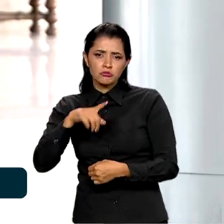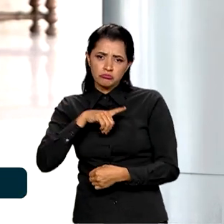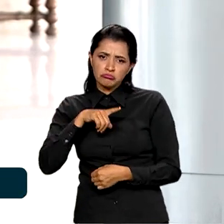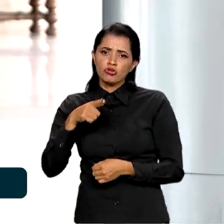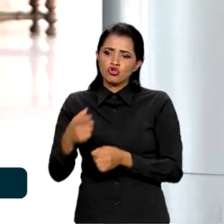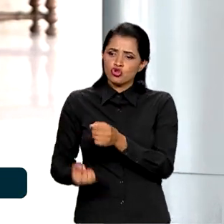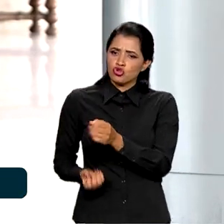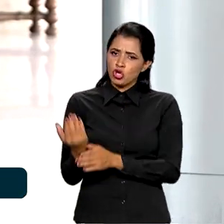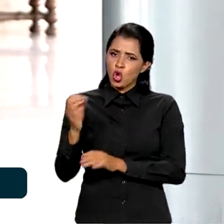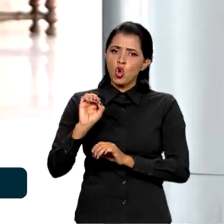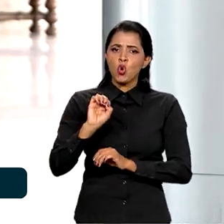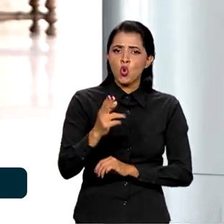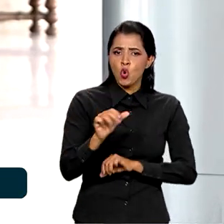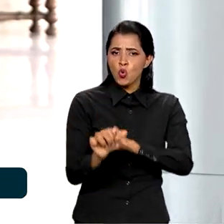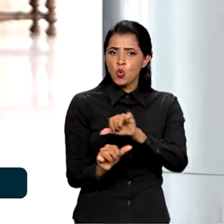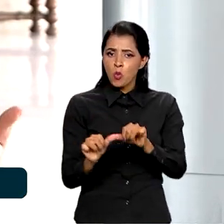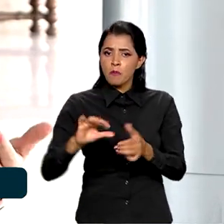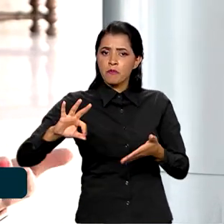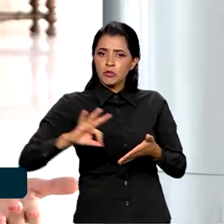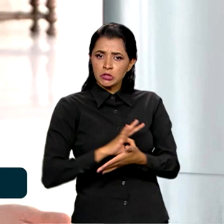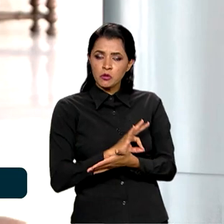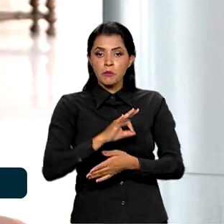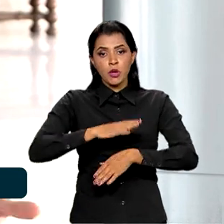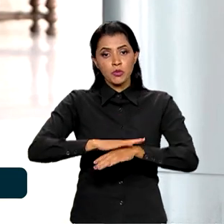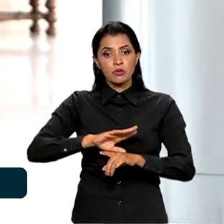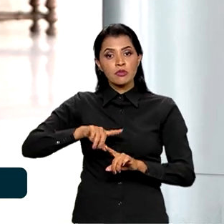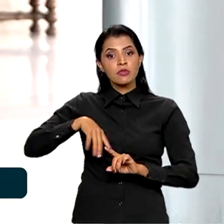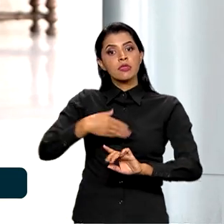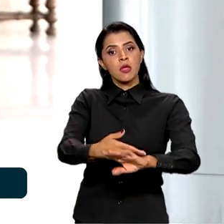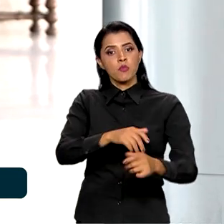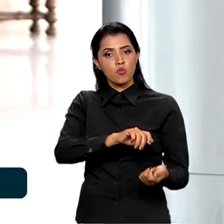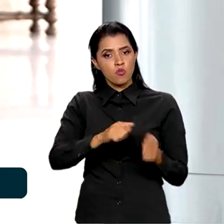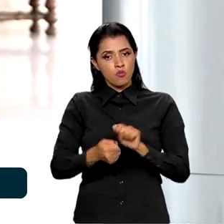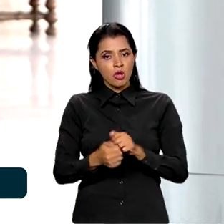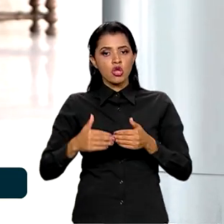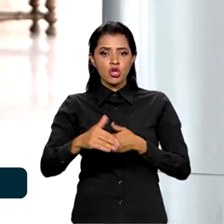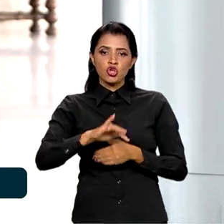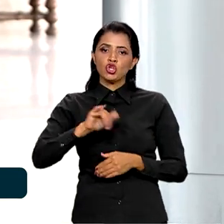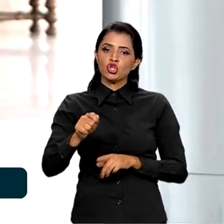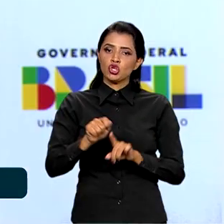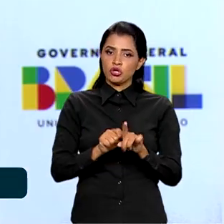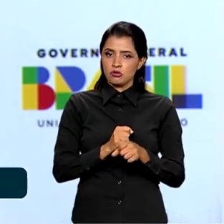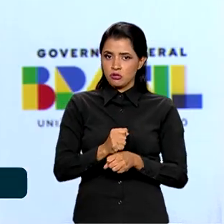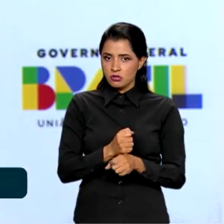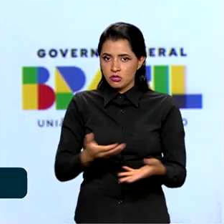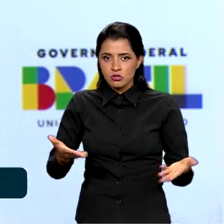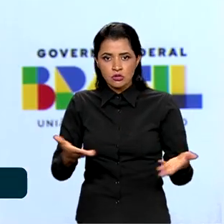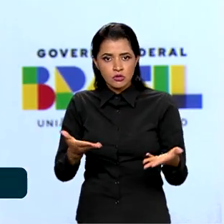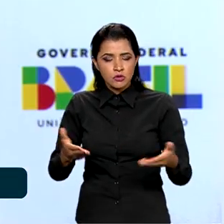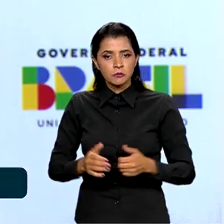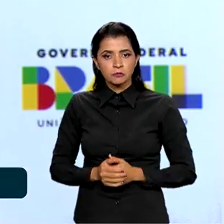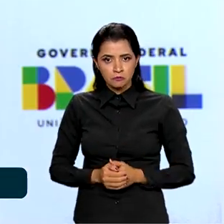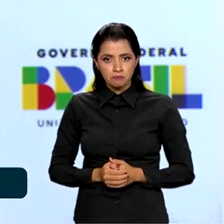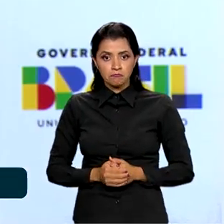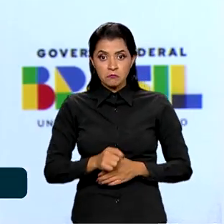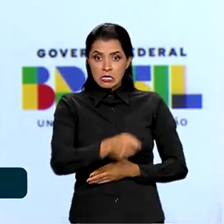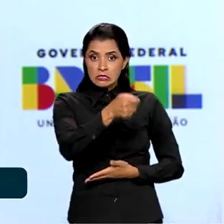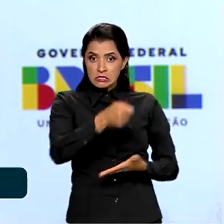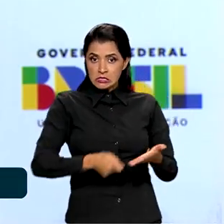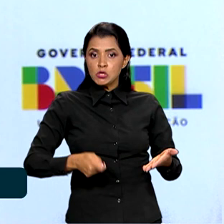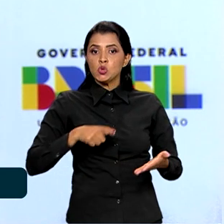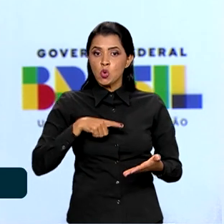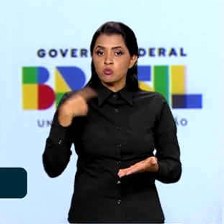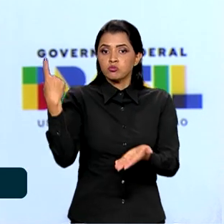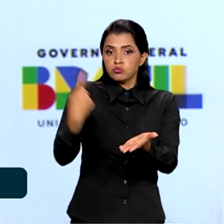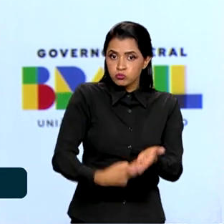criado ou transformado as matrículas para o tempo integral a partir de janeiro deste ano. Assinou a pactuação, definiu o número